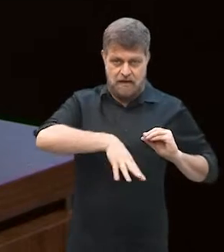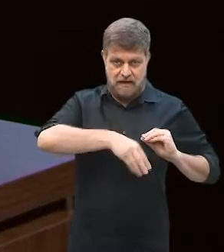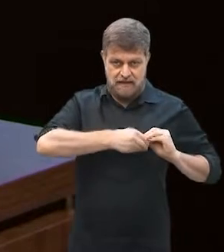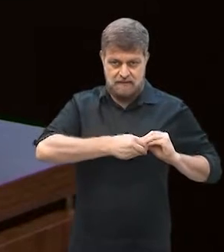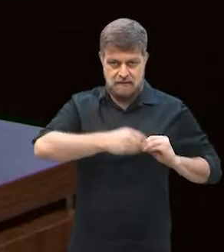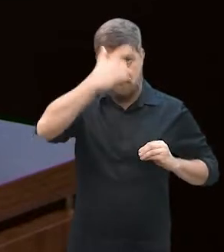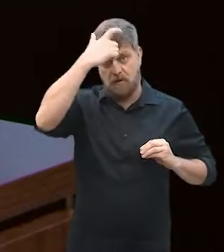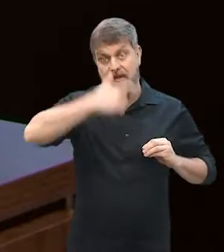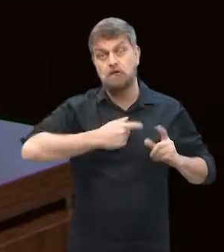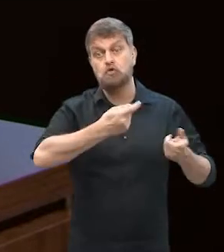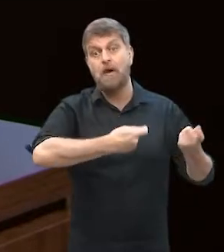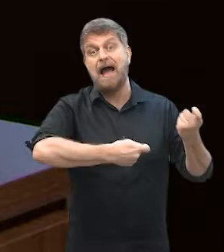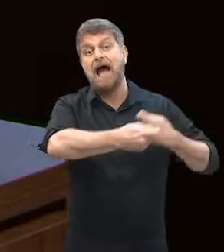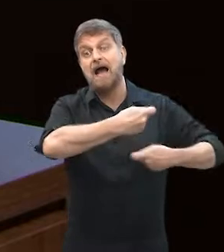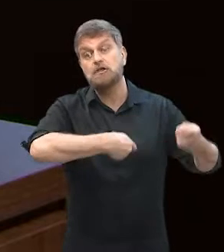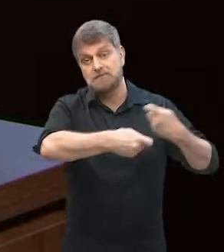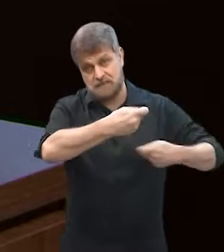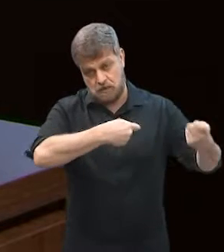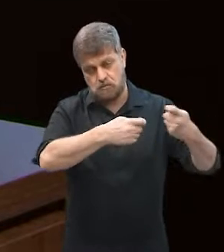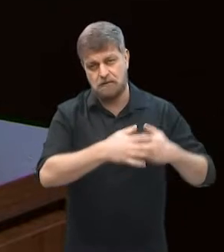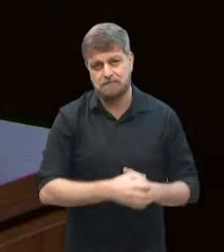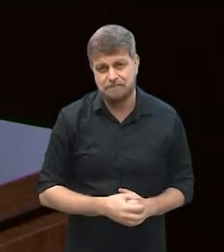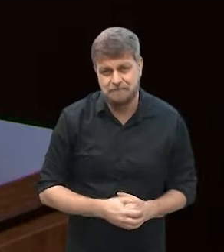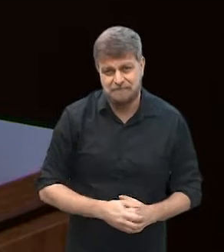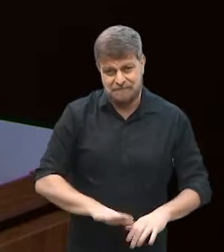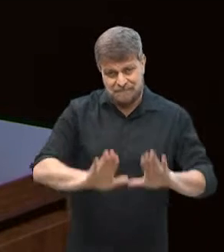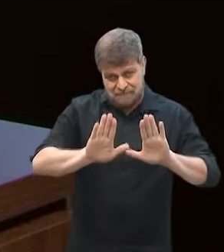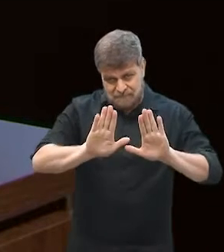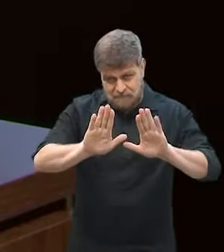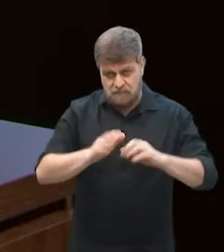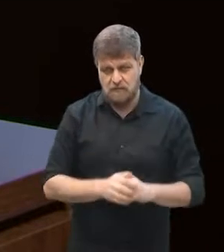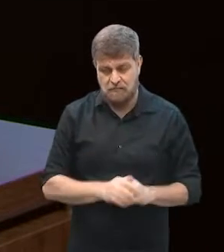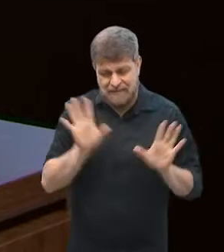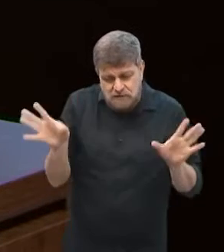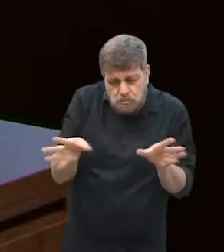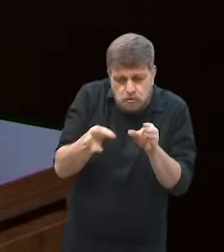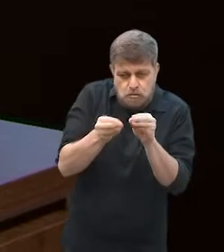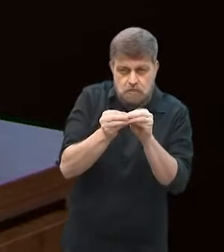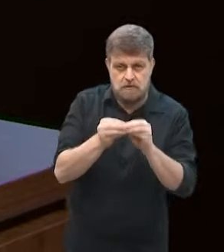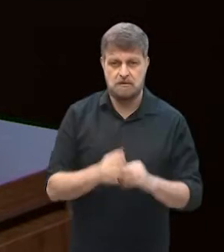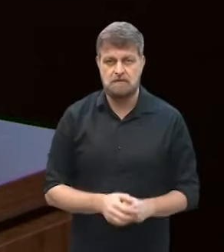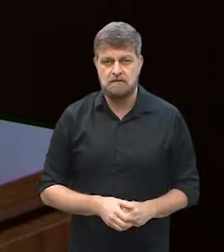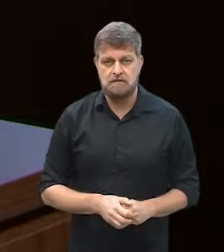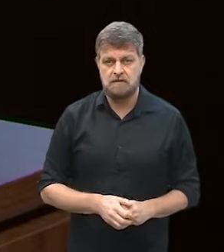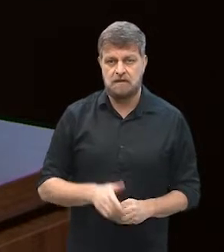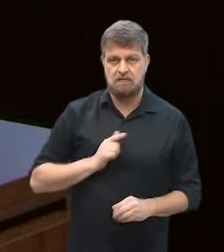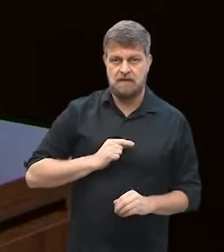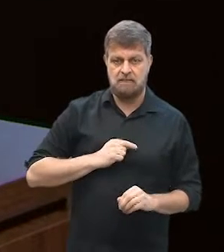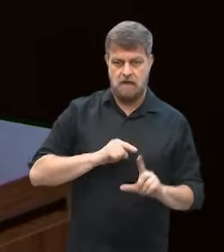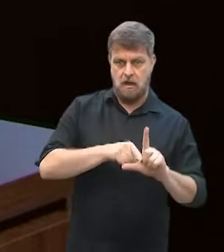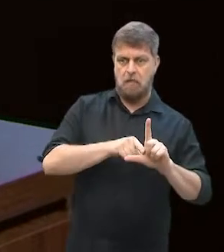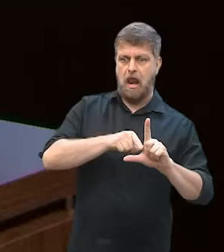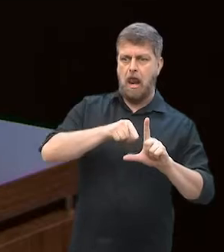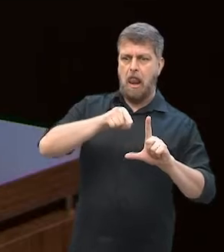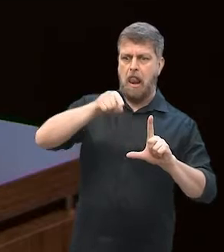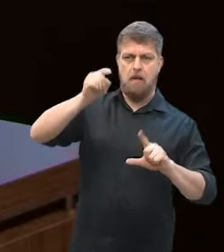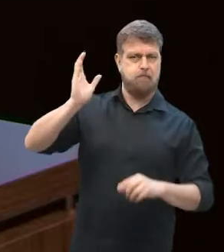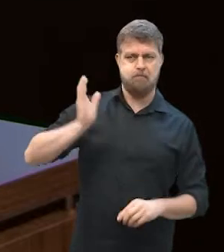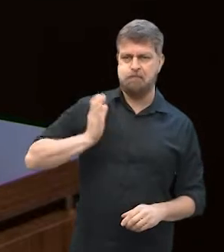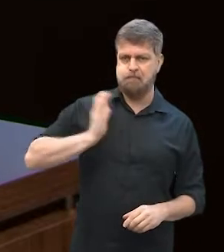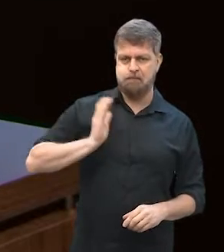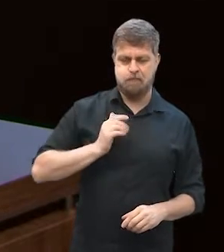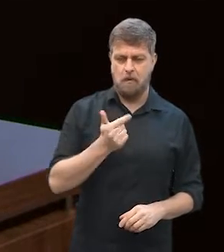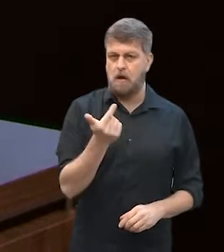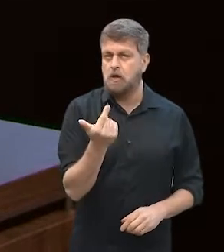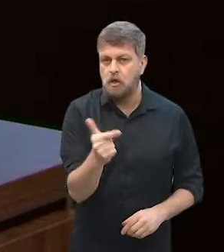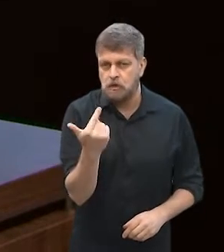como salário de administrador. Mas, no resumo, assim, não teve este ganho extra.